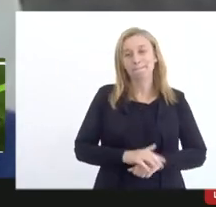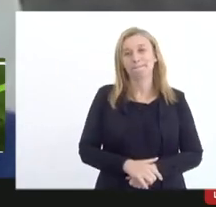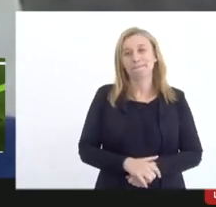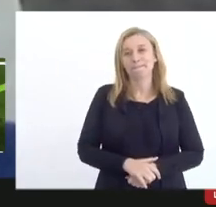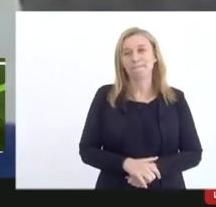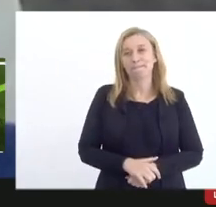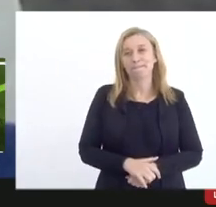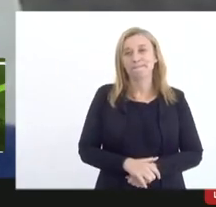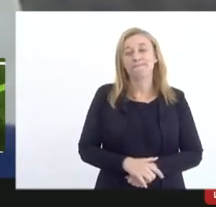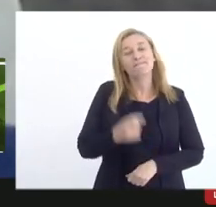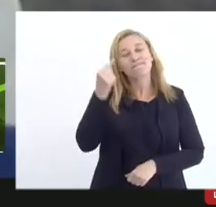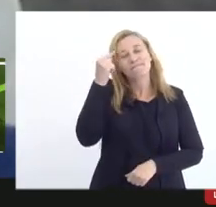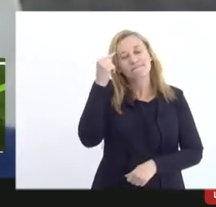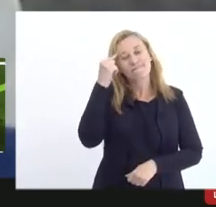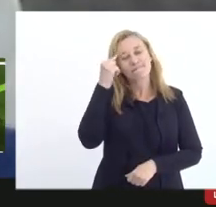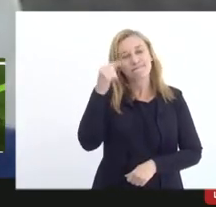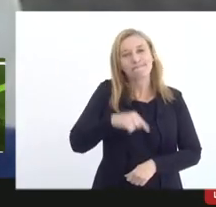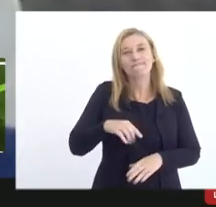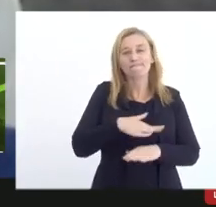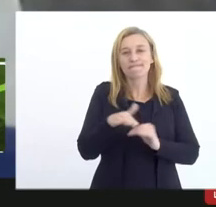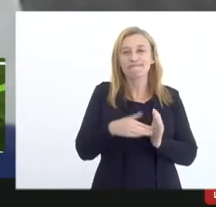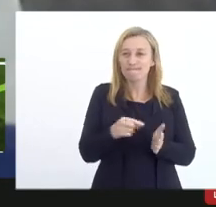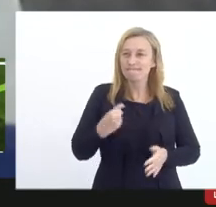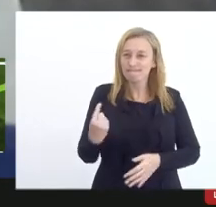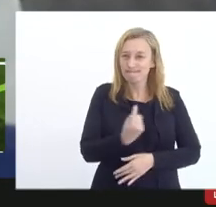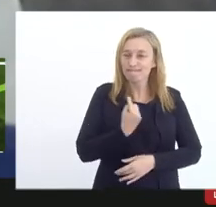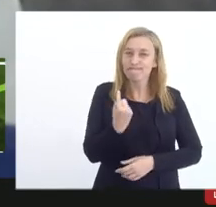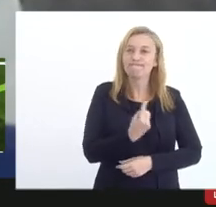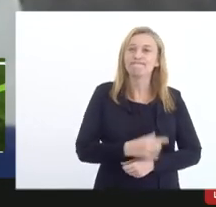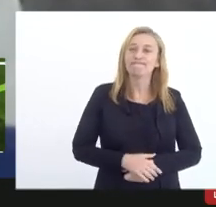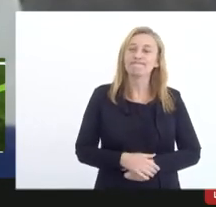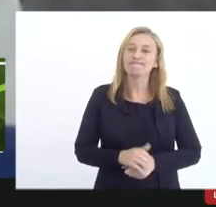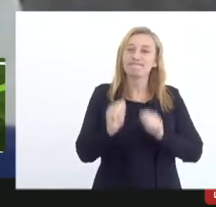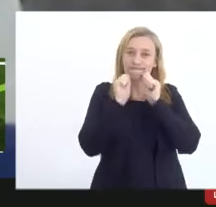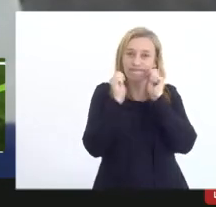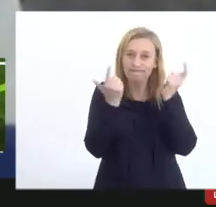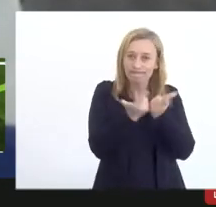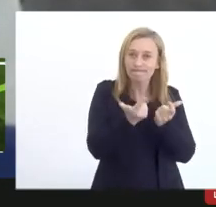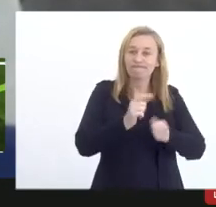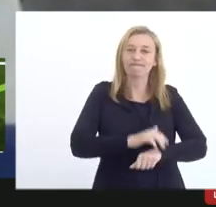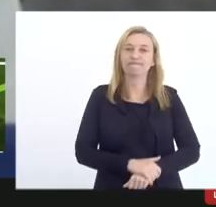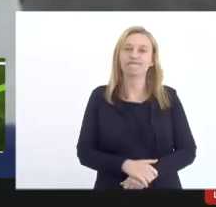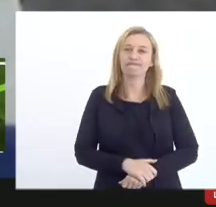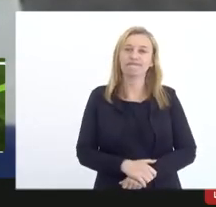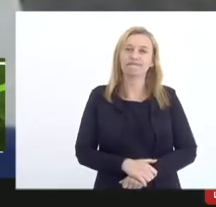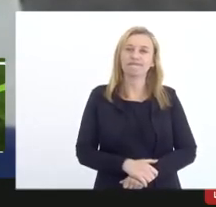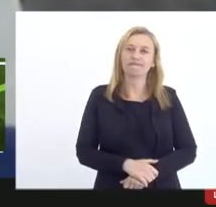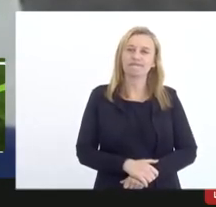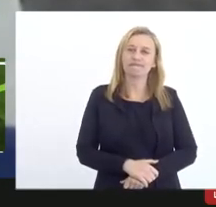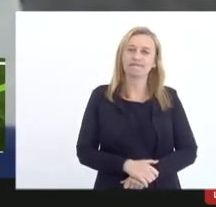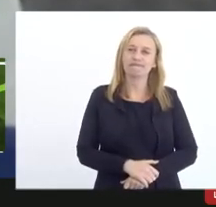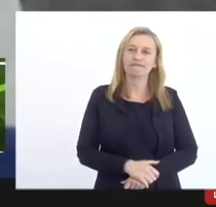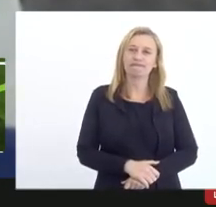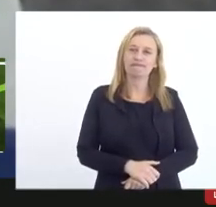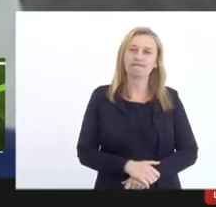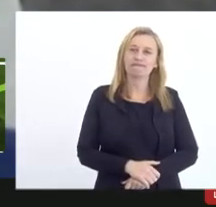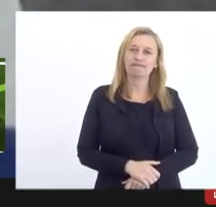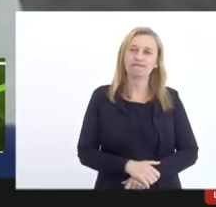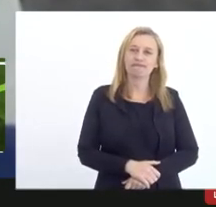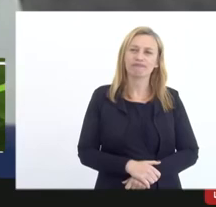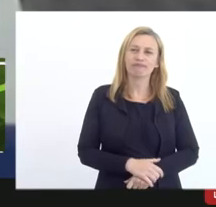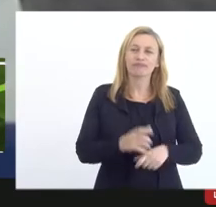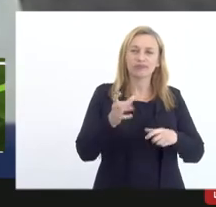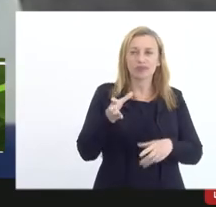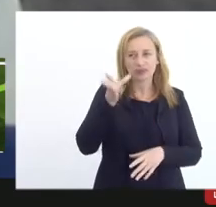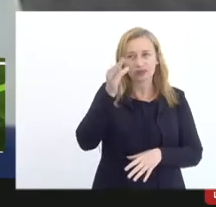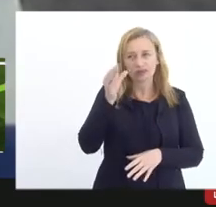com essa reflexão aqui de todos nós e a LERJ tá debruçada sobre a solução